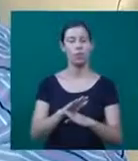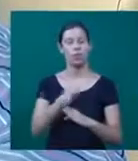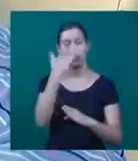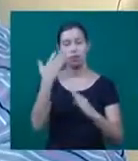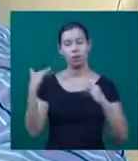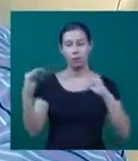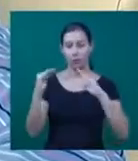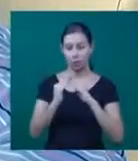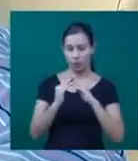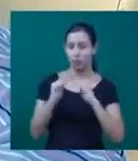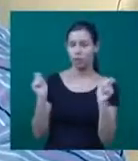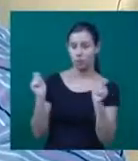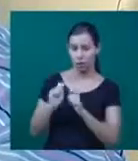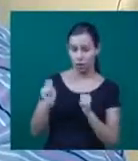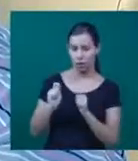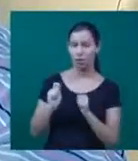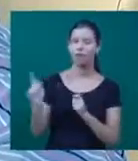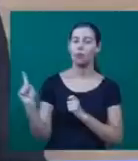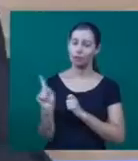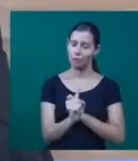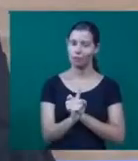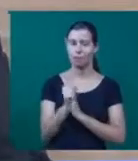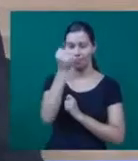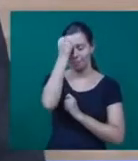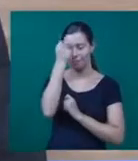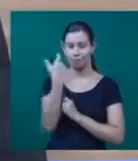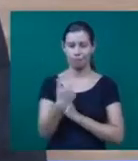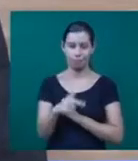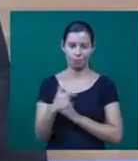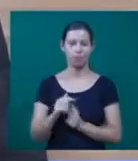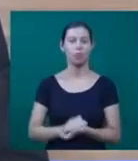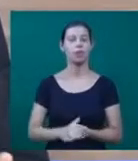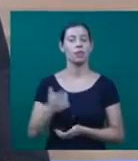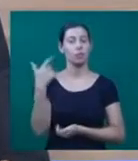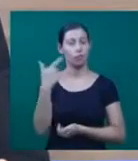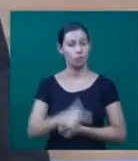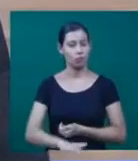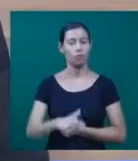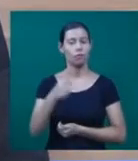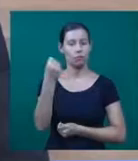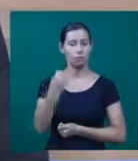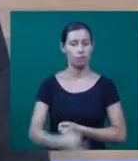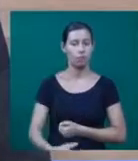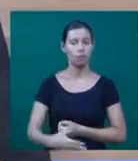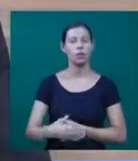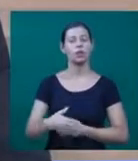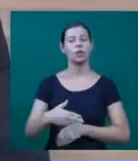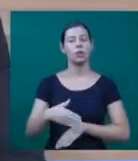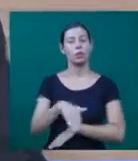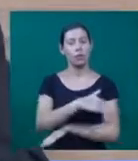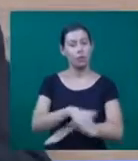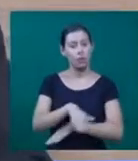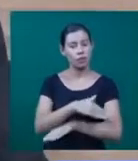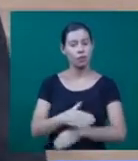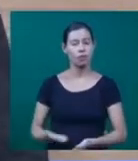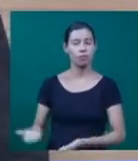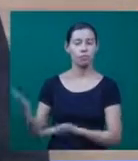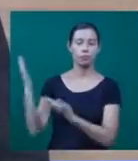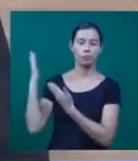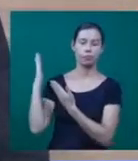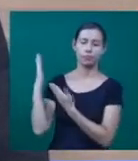doar, que venha, não vai se arrepender não. E eu reforço para você, o Hemocentro de Uberlândia fica na rua Levino de Souza, número